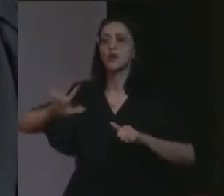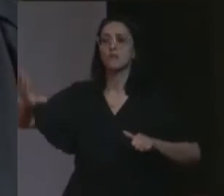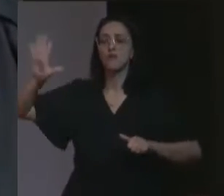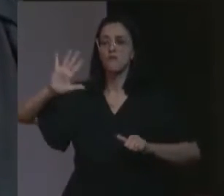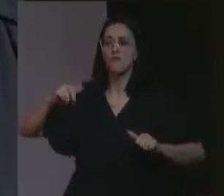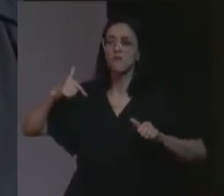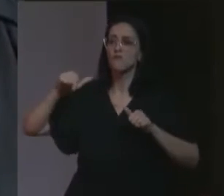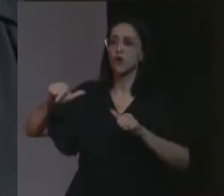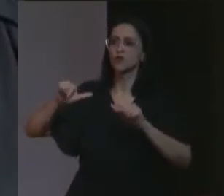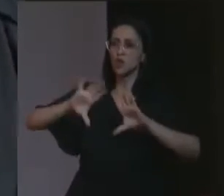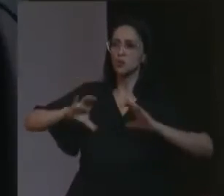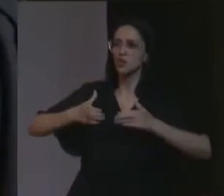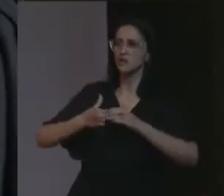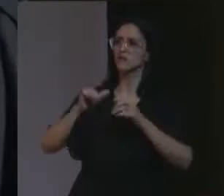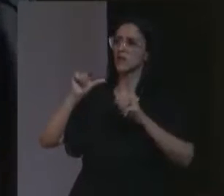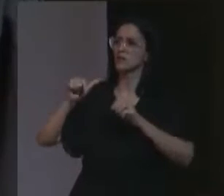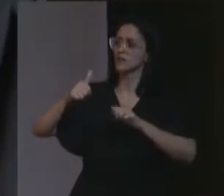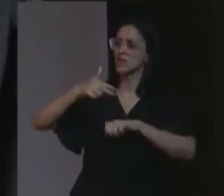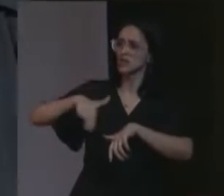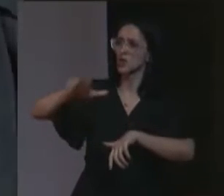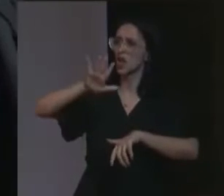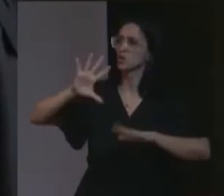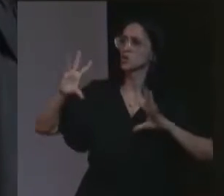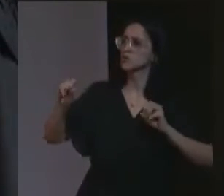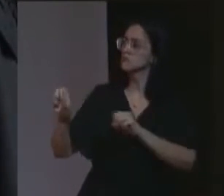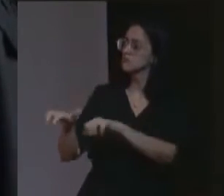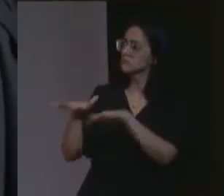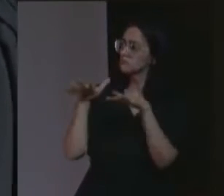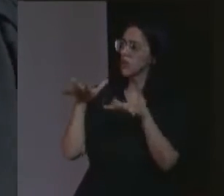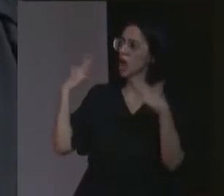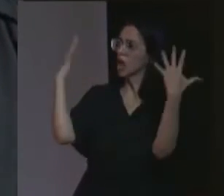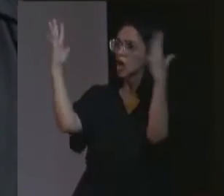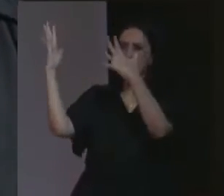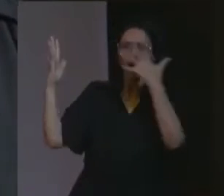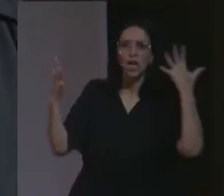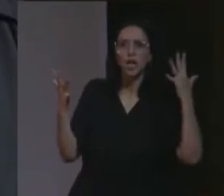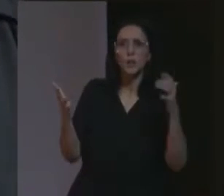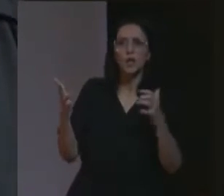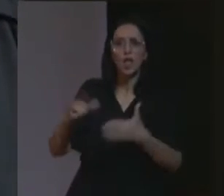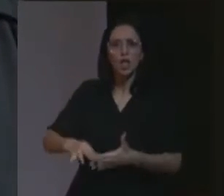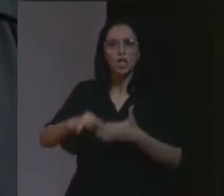comunidade internacional, aplaudido, recebido por líderes de Estado,